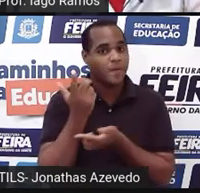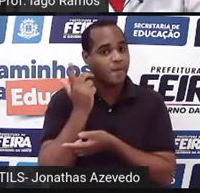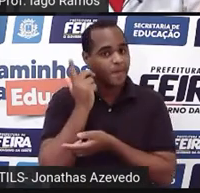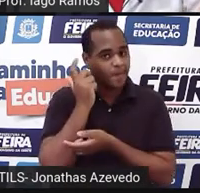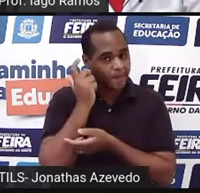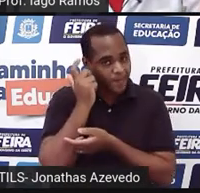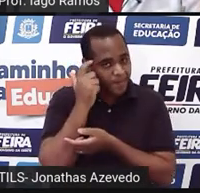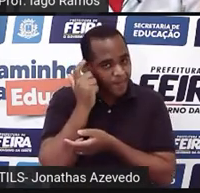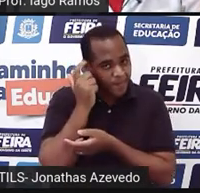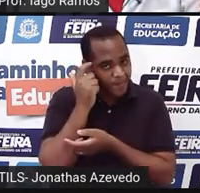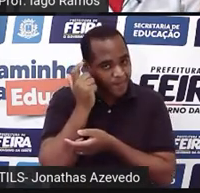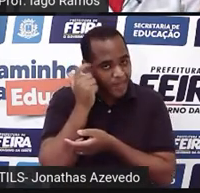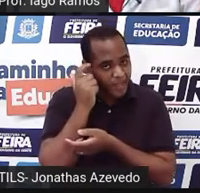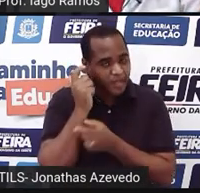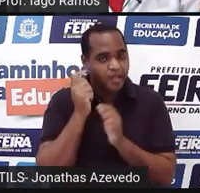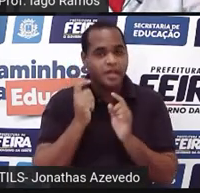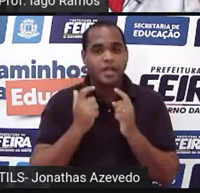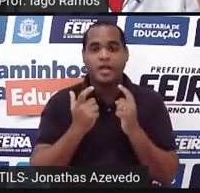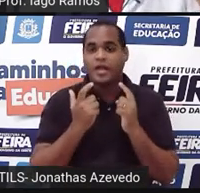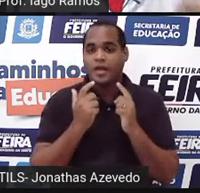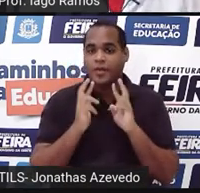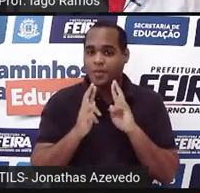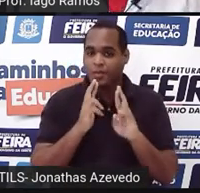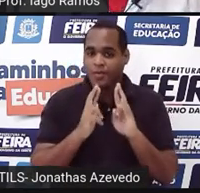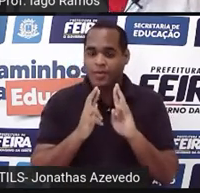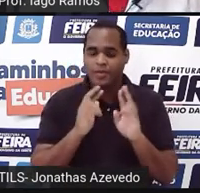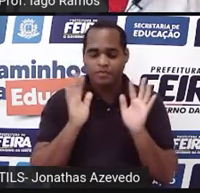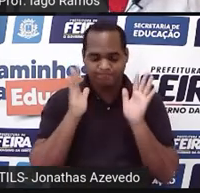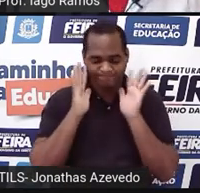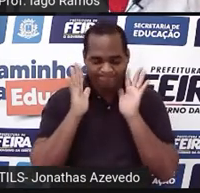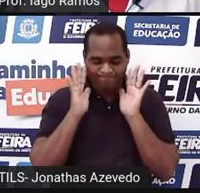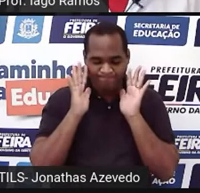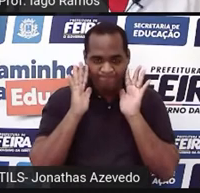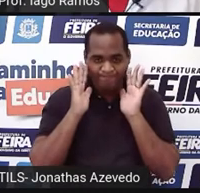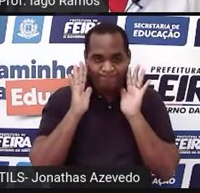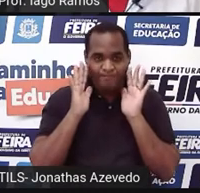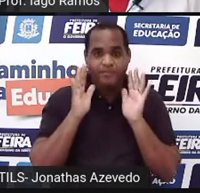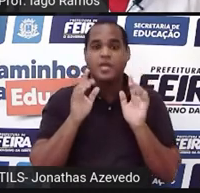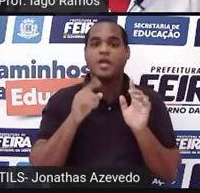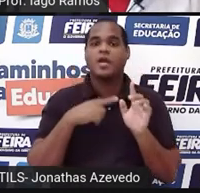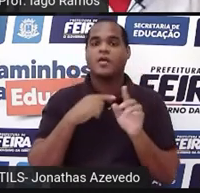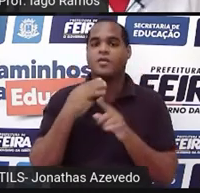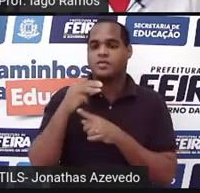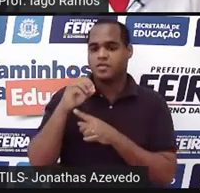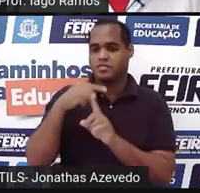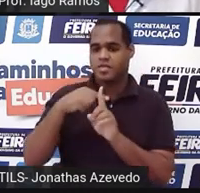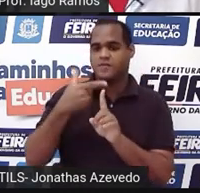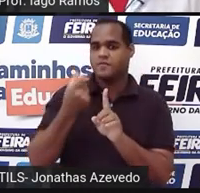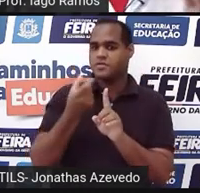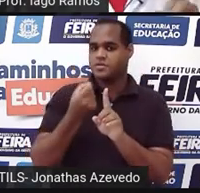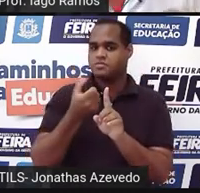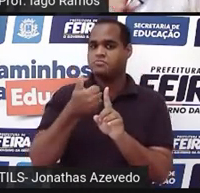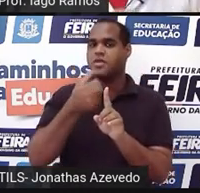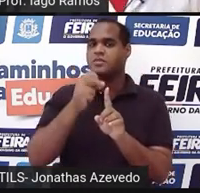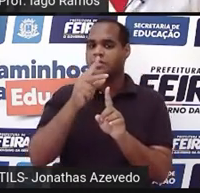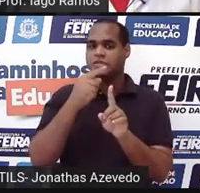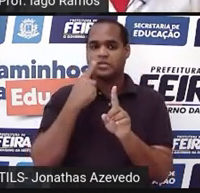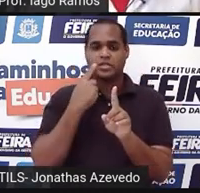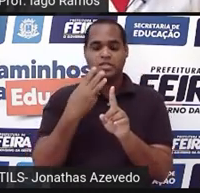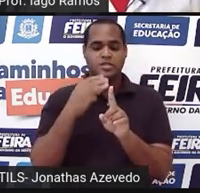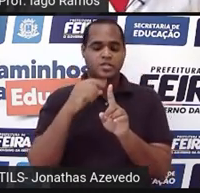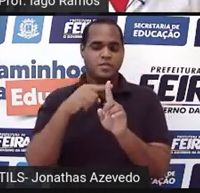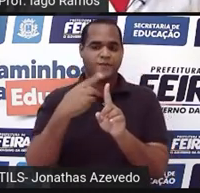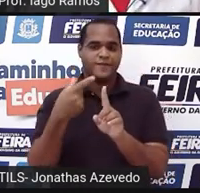Mentalmente, aqui, ó, aqui dentro, eu faço 30 mais 20, tá? Que dá